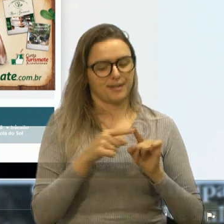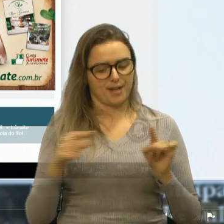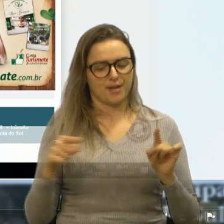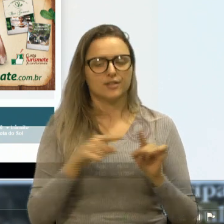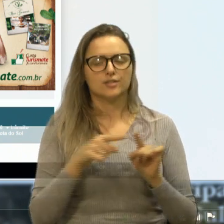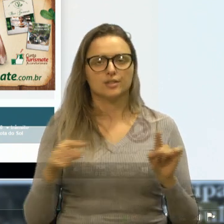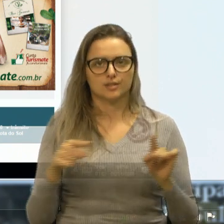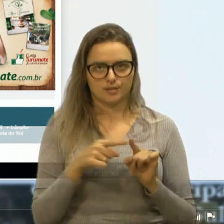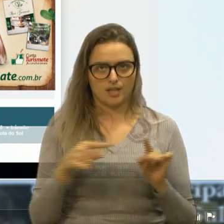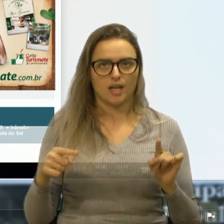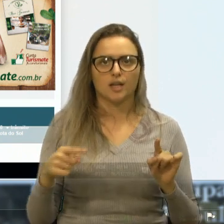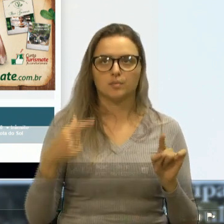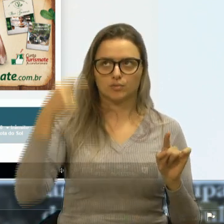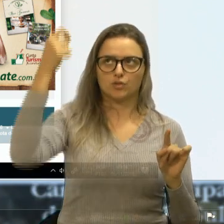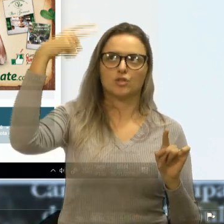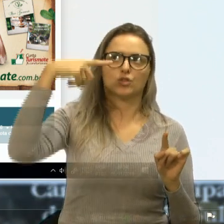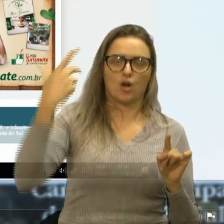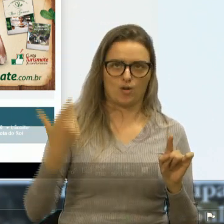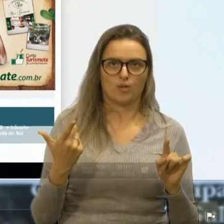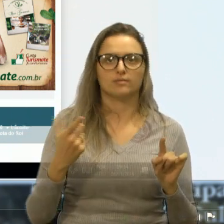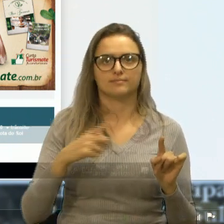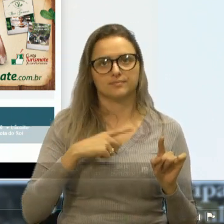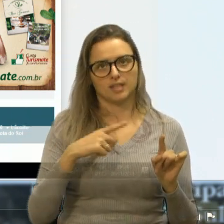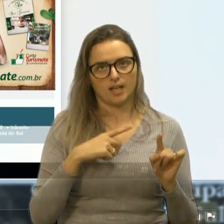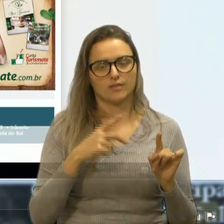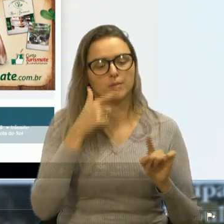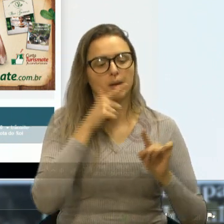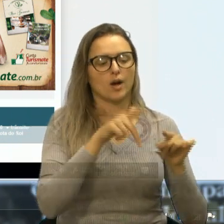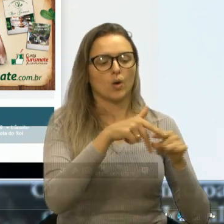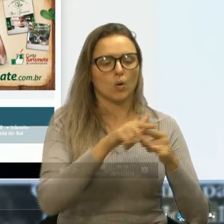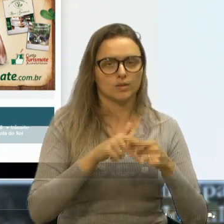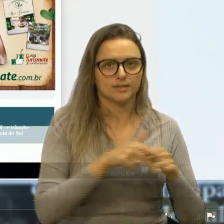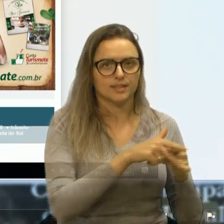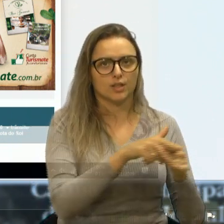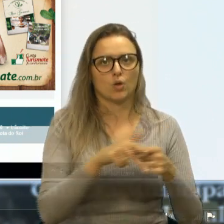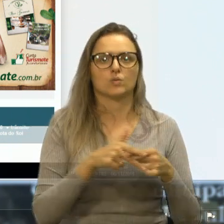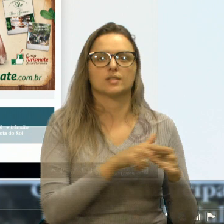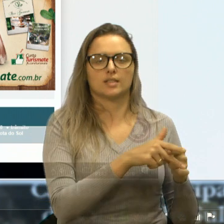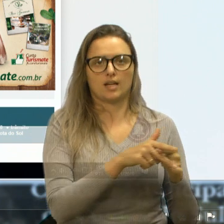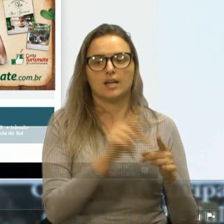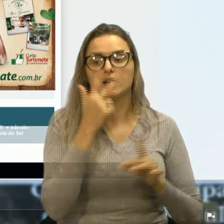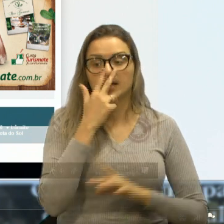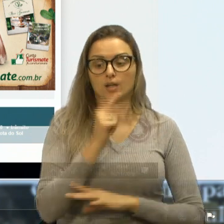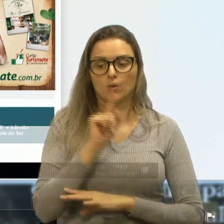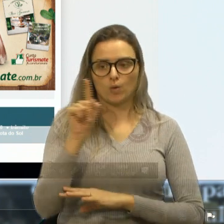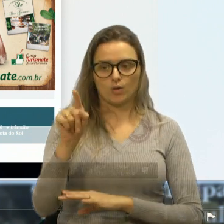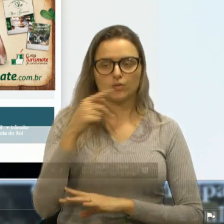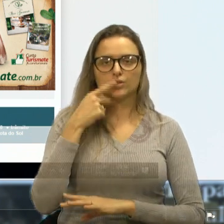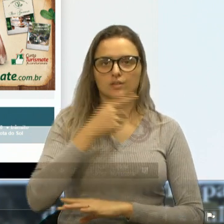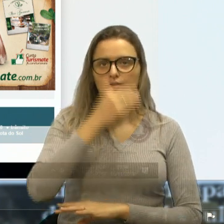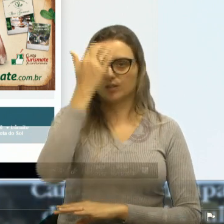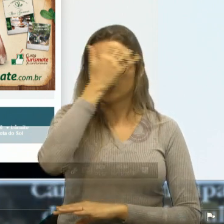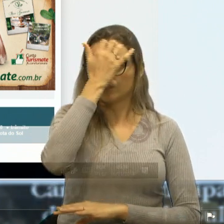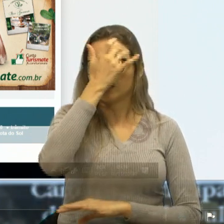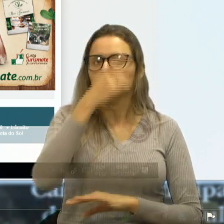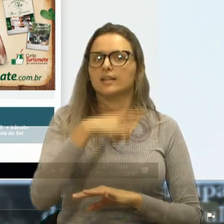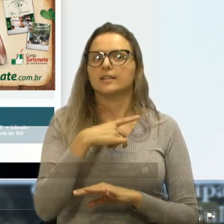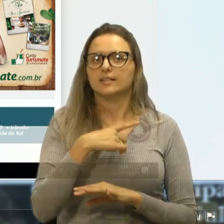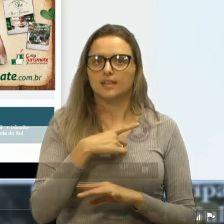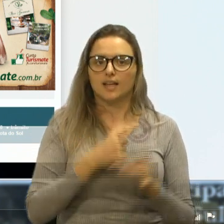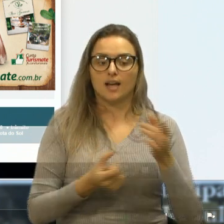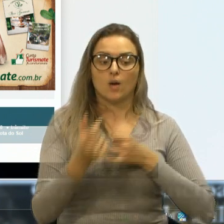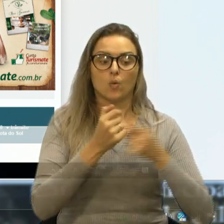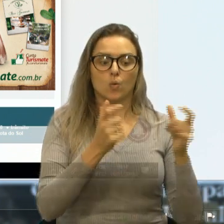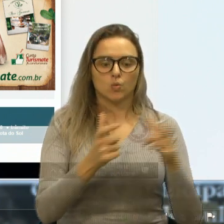teria algum tempinho, fez alguma para poder, que nem o senhor disse, né? Tem alguns gás que estavam